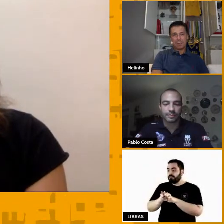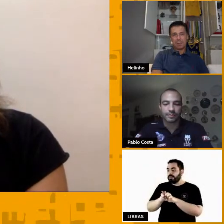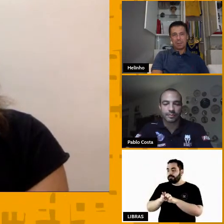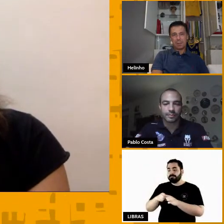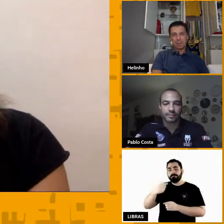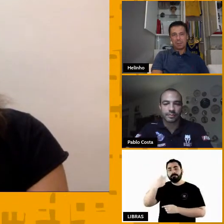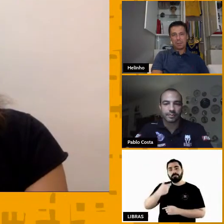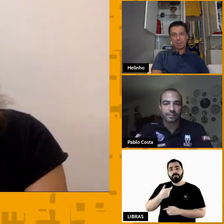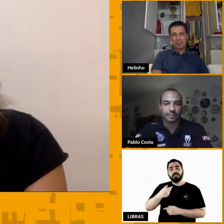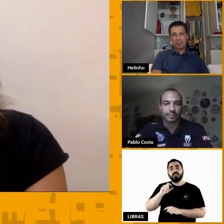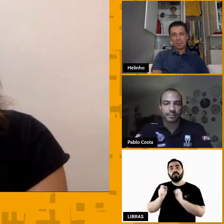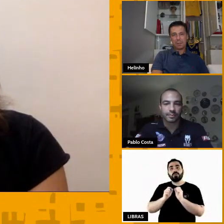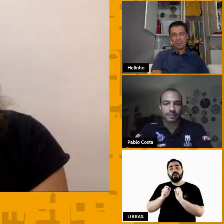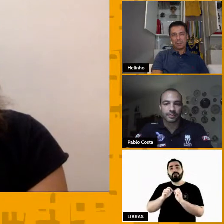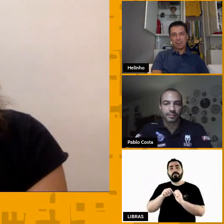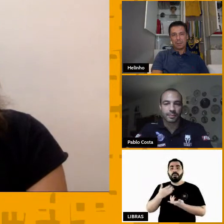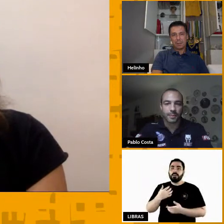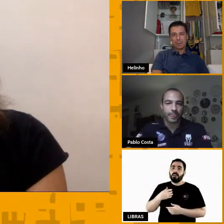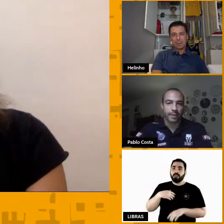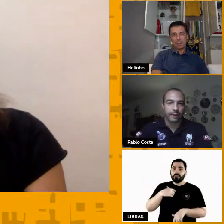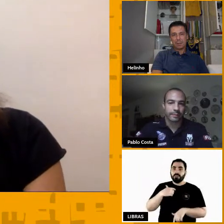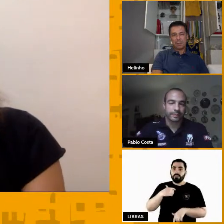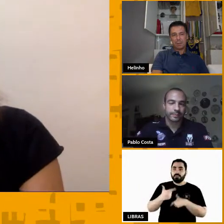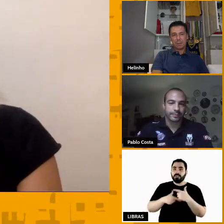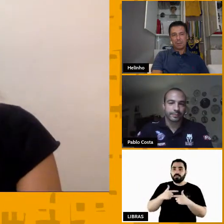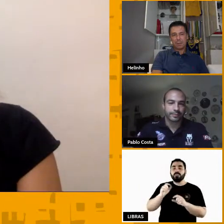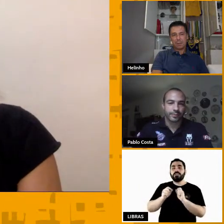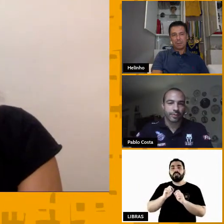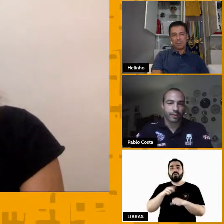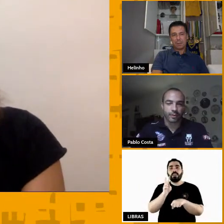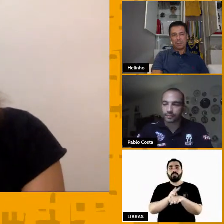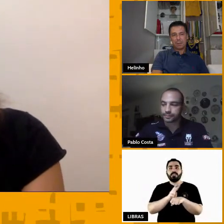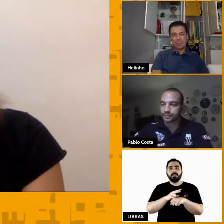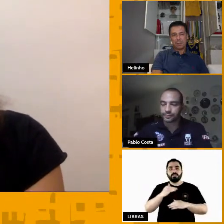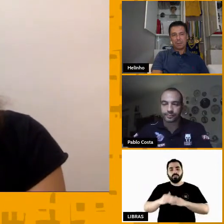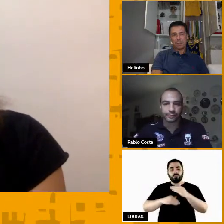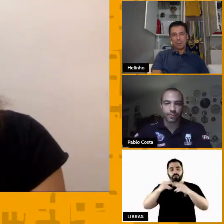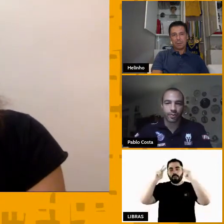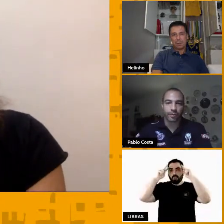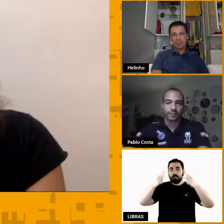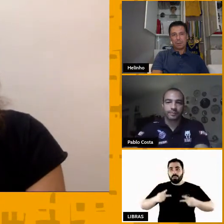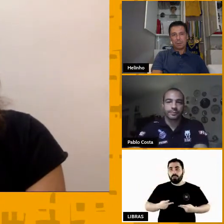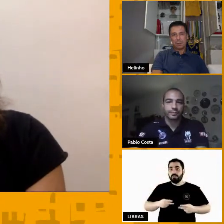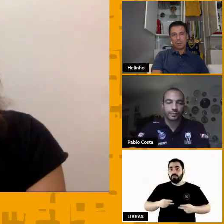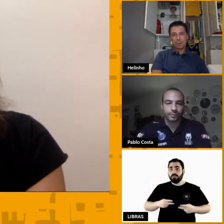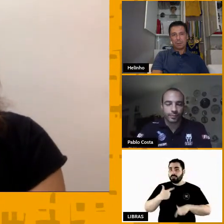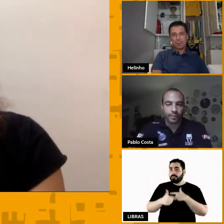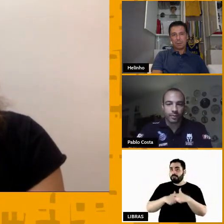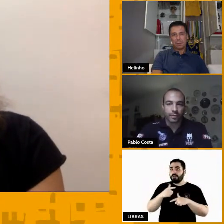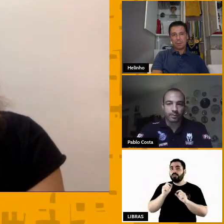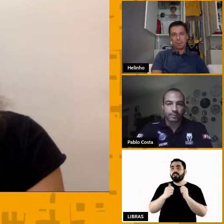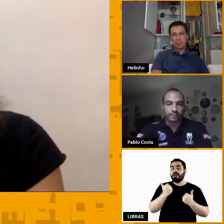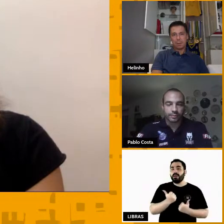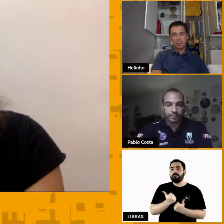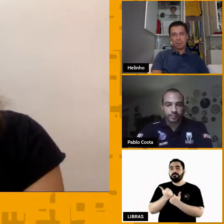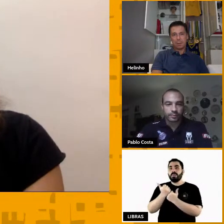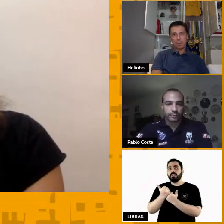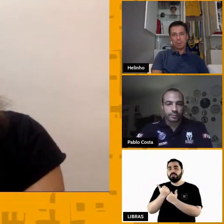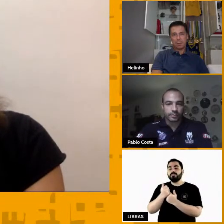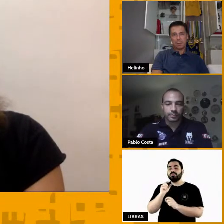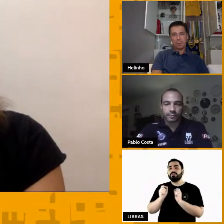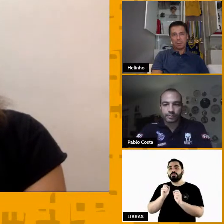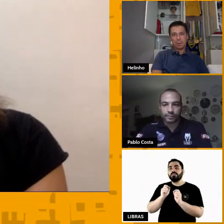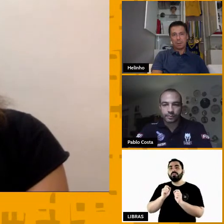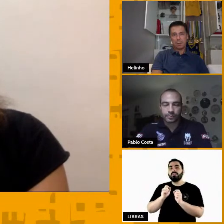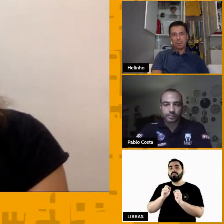consultora em esporte e desenvolvimento humano, tenho trabalhado bastante apoiando organizações na estruturação de seus programas